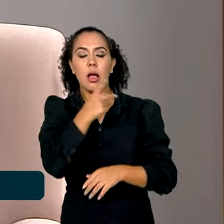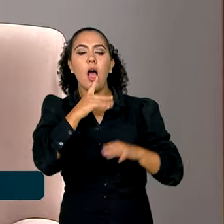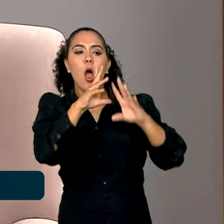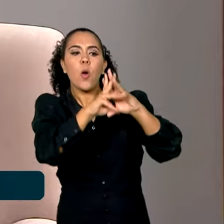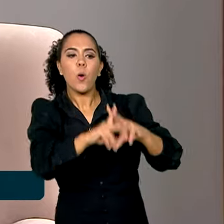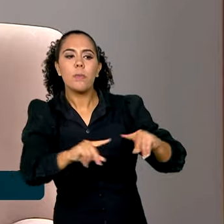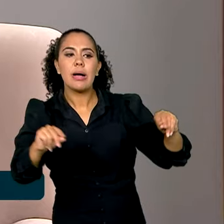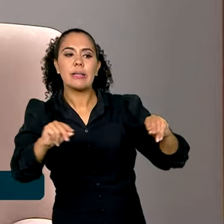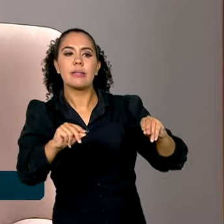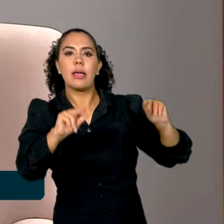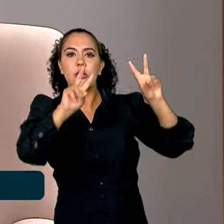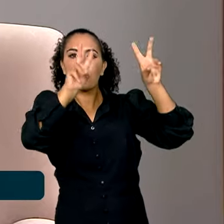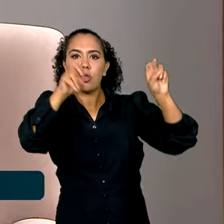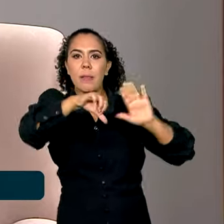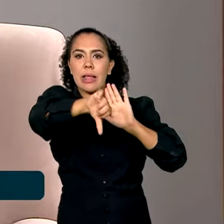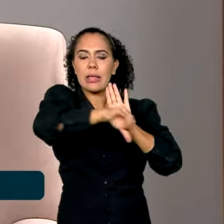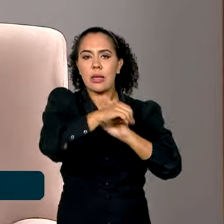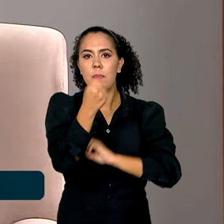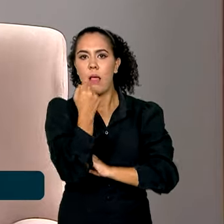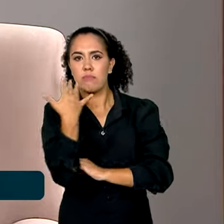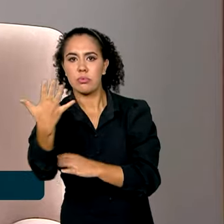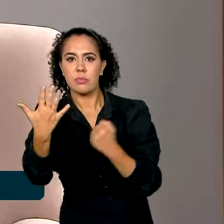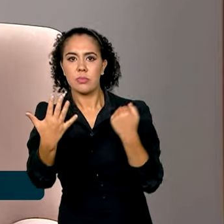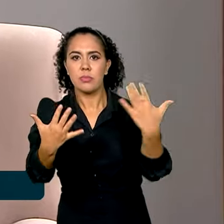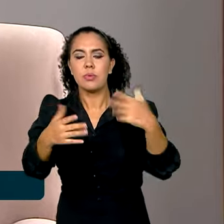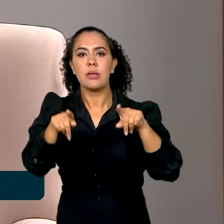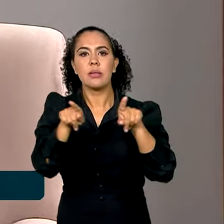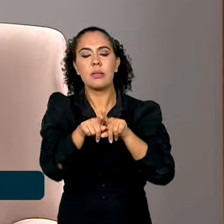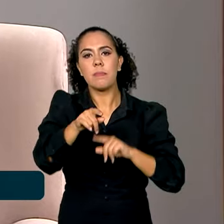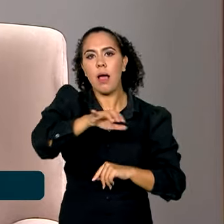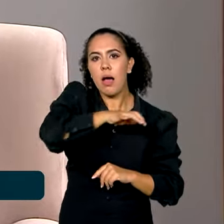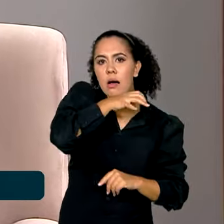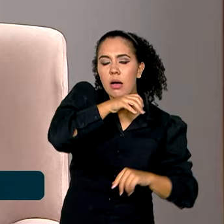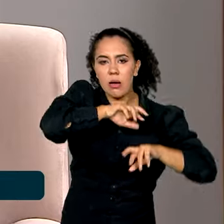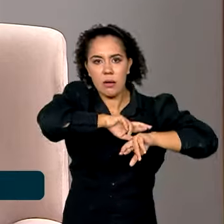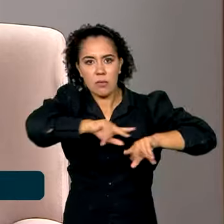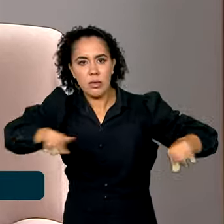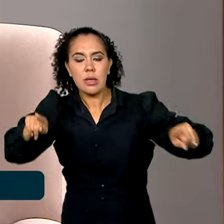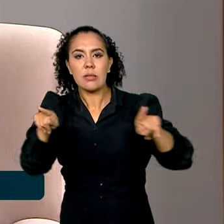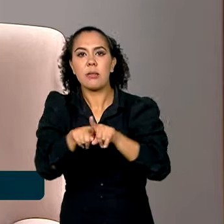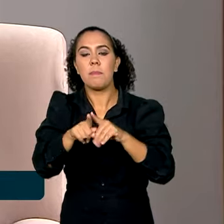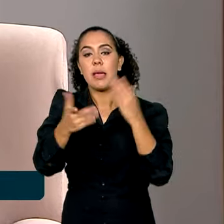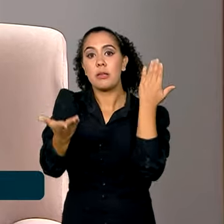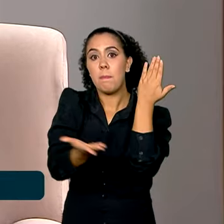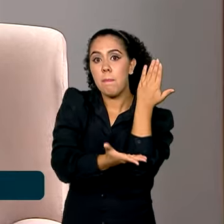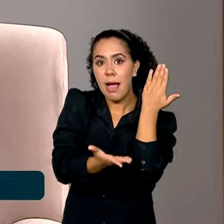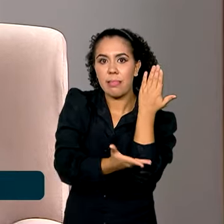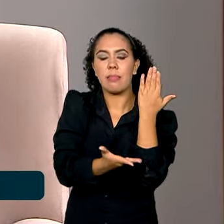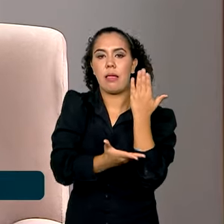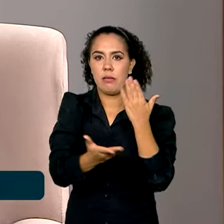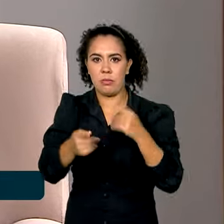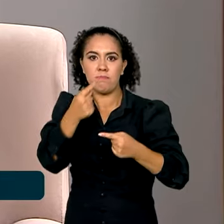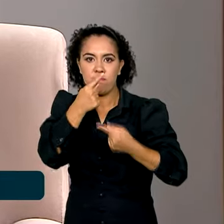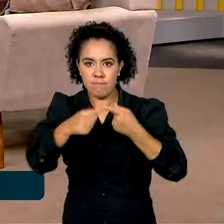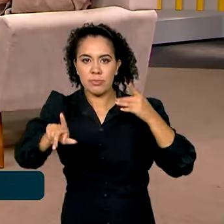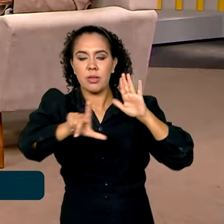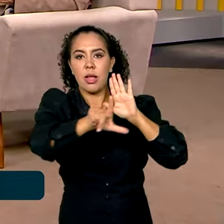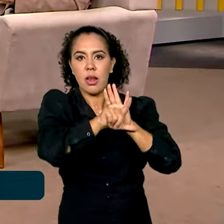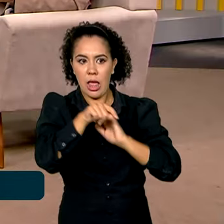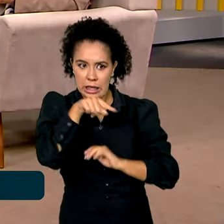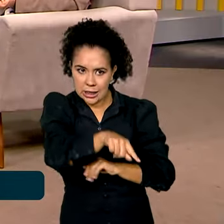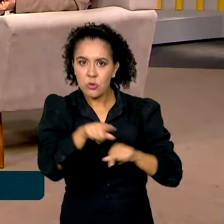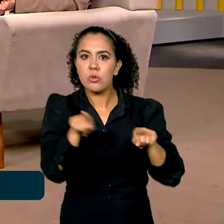ambientais, como tráfico de animais silvestres, transporte de madeira ilegal, isso também é uma parte do trabalho dos